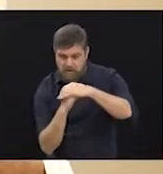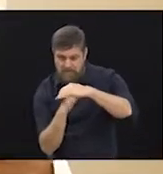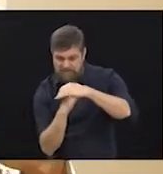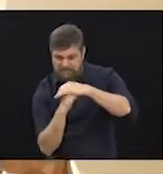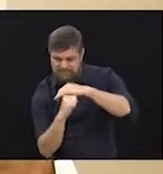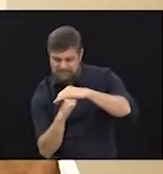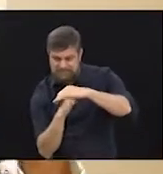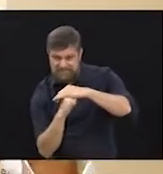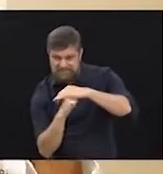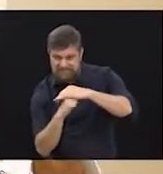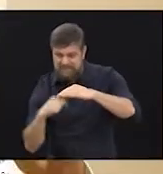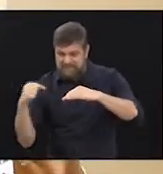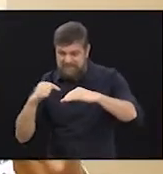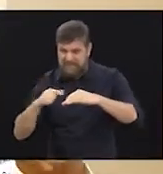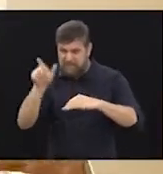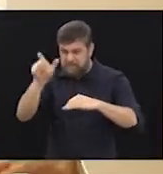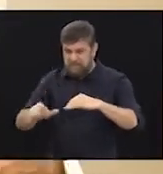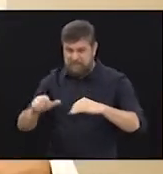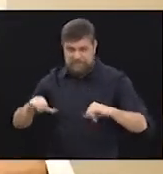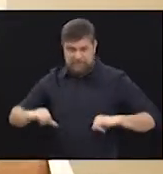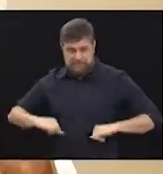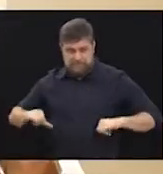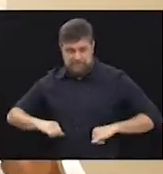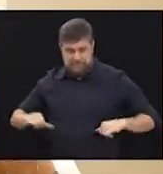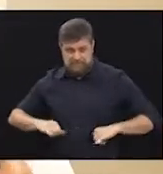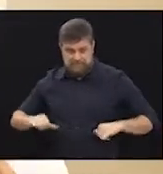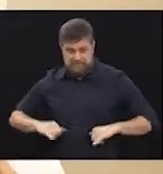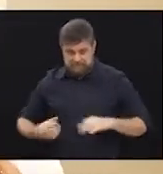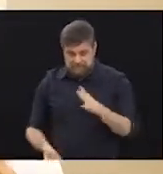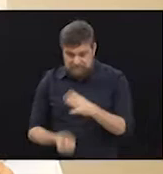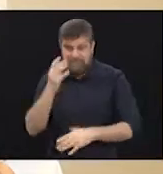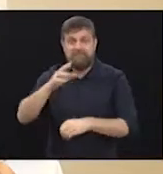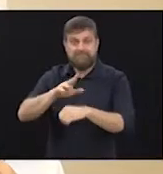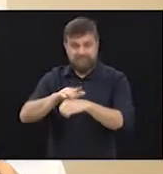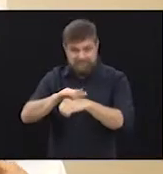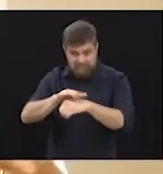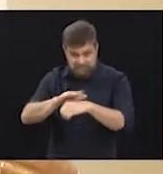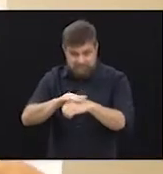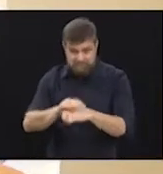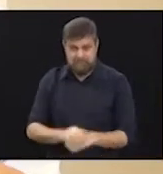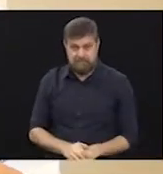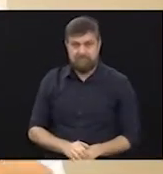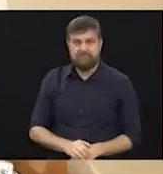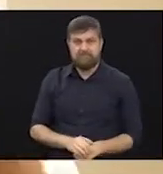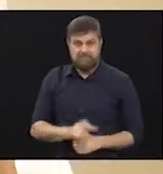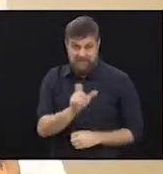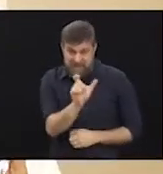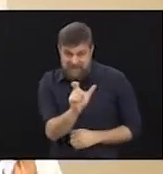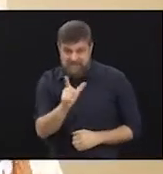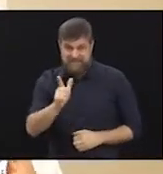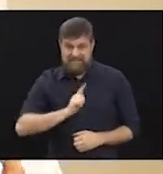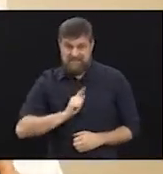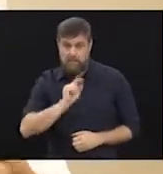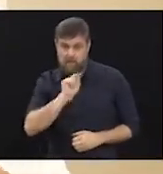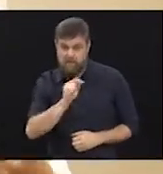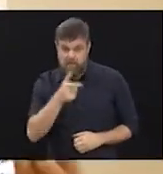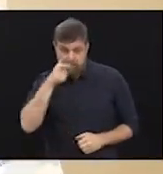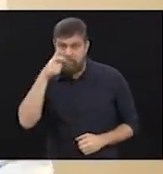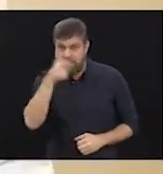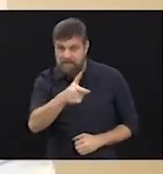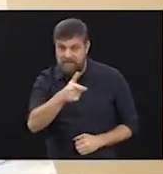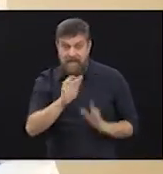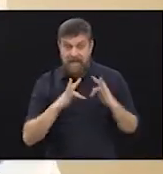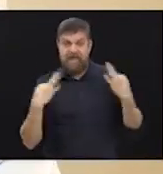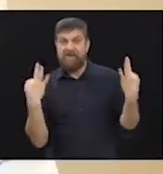às vezes ele é um pouquinho mais agressivo. E aí vira uma osteoartrite. A osteoartrite tem um componente interessante, que é